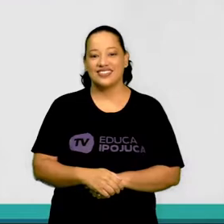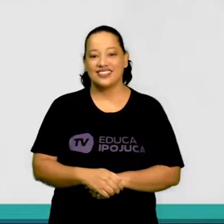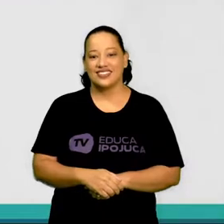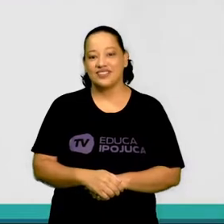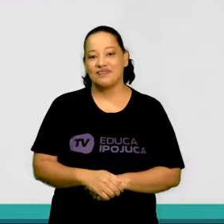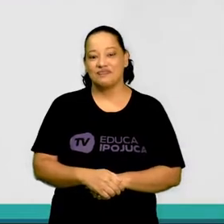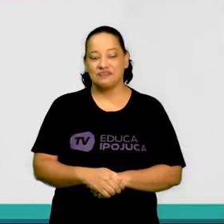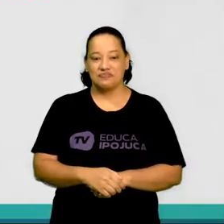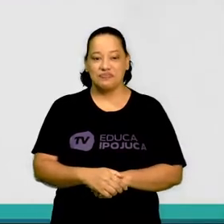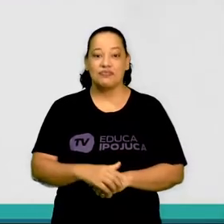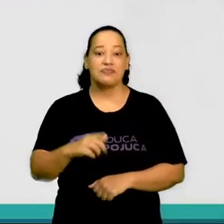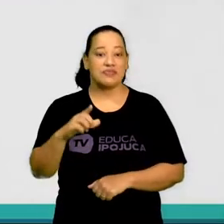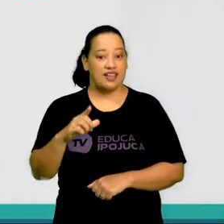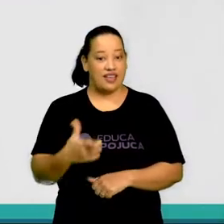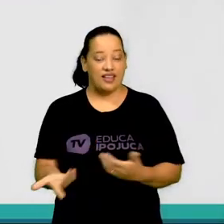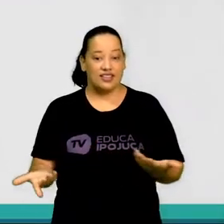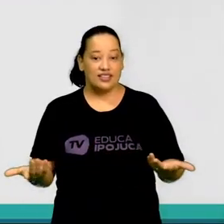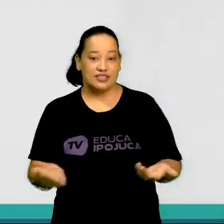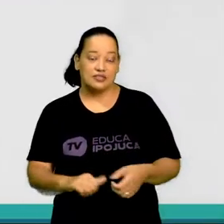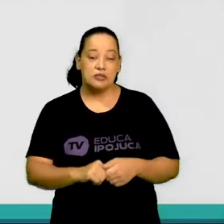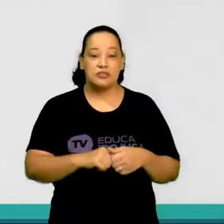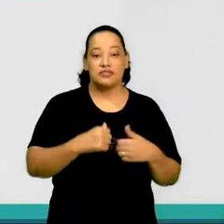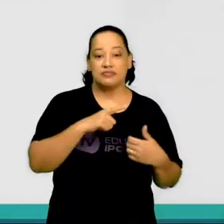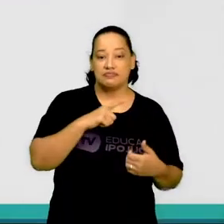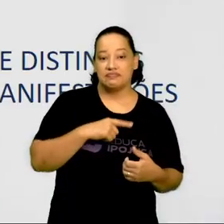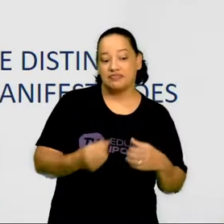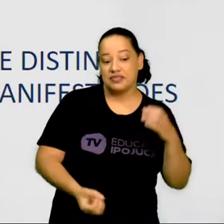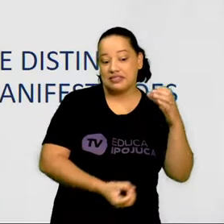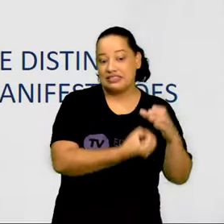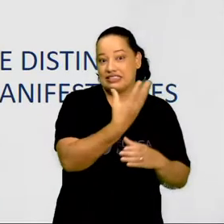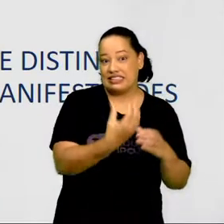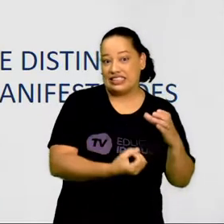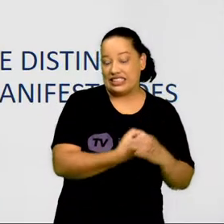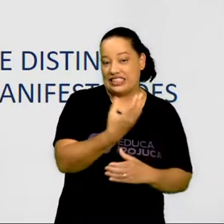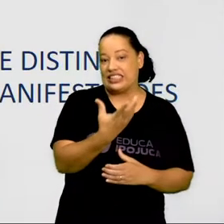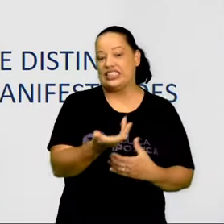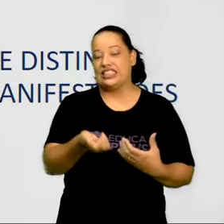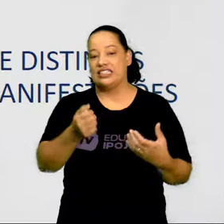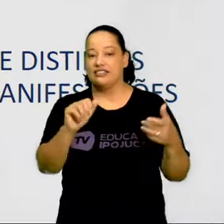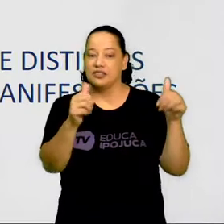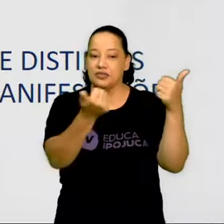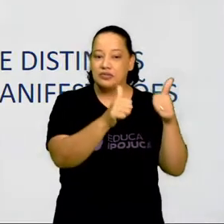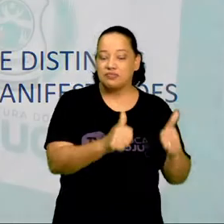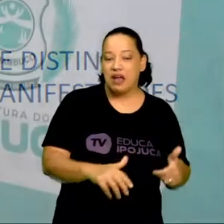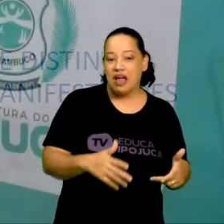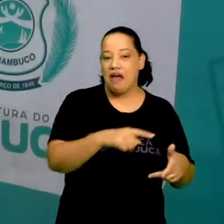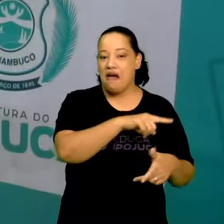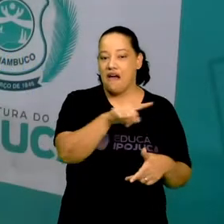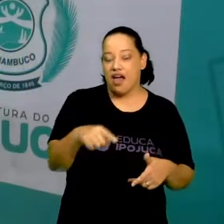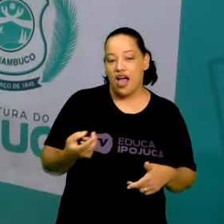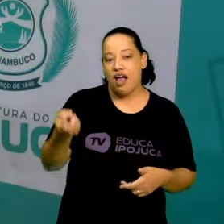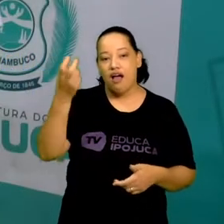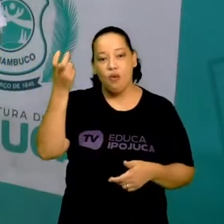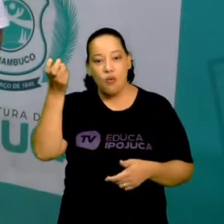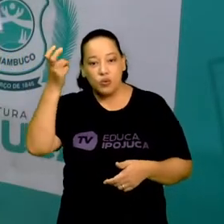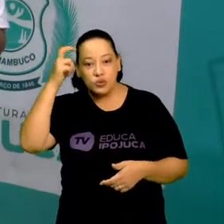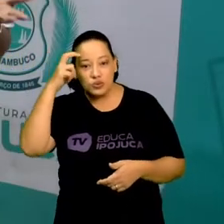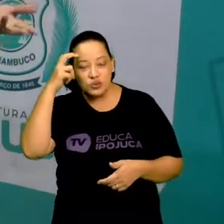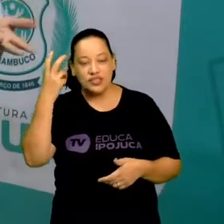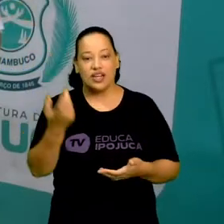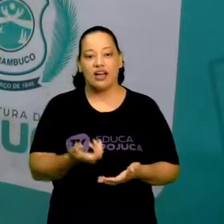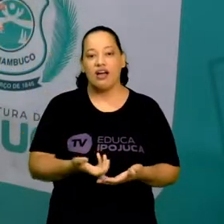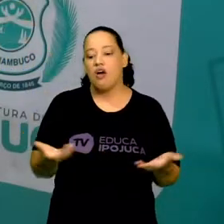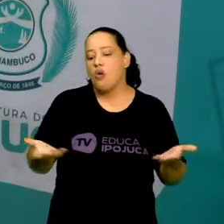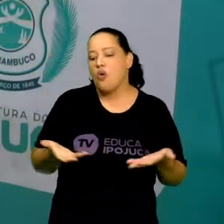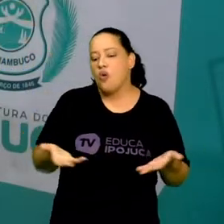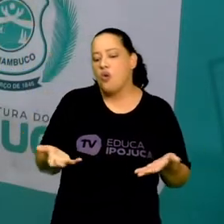Com as matrizes estéticas e culturais. E o que iremos debater nessa aula, professora? O que é que